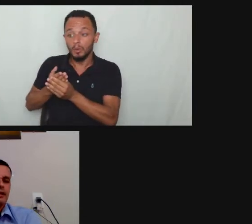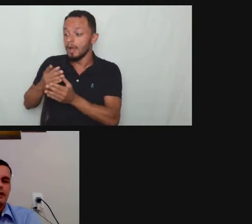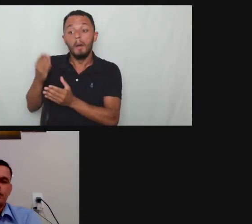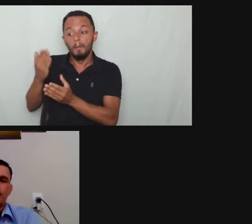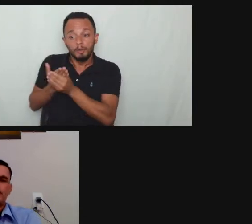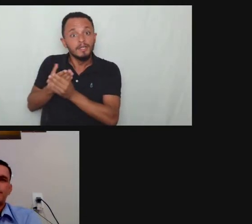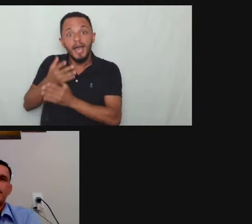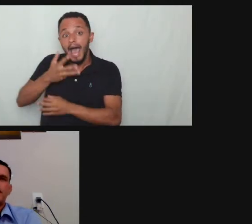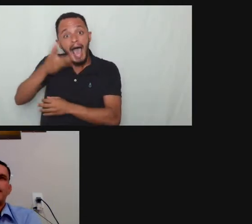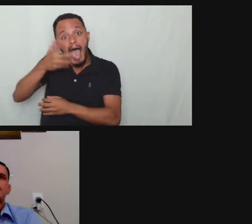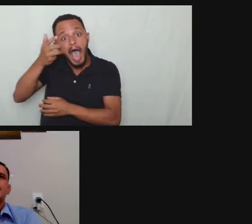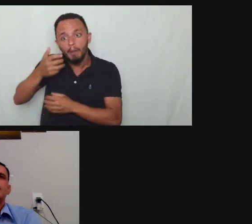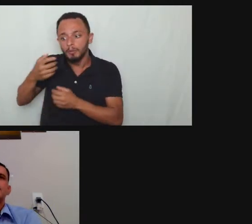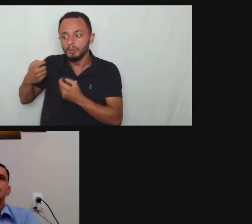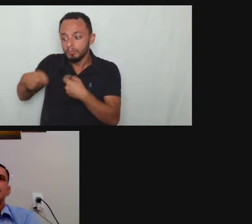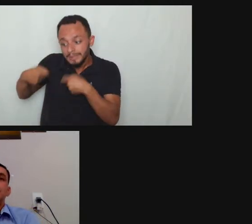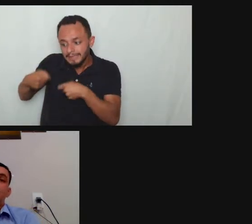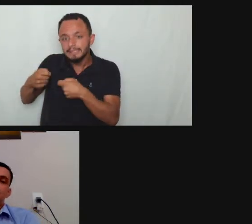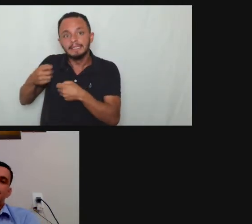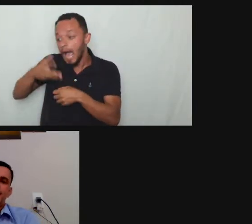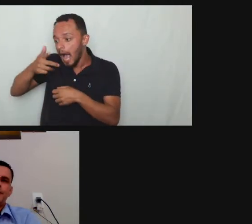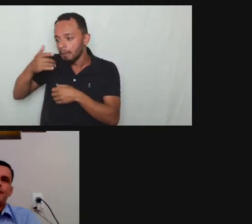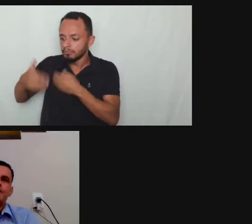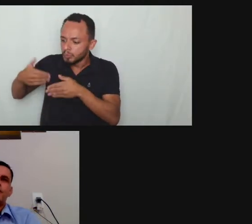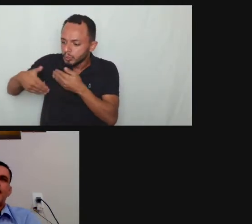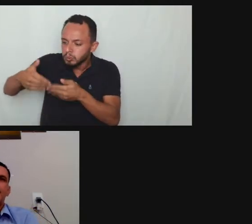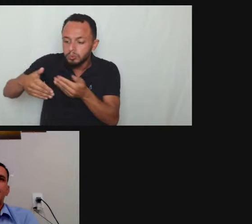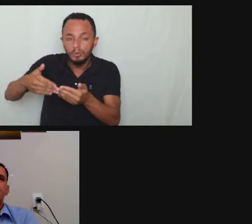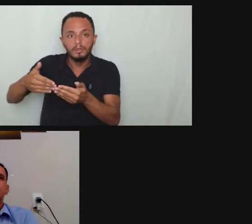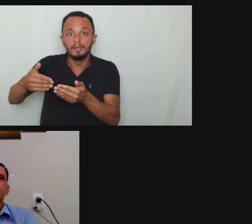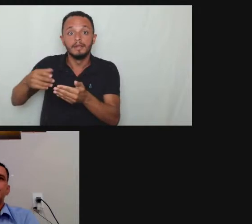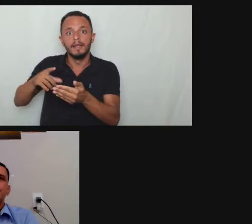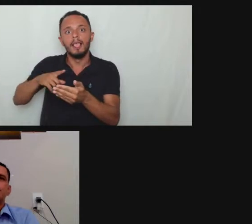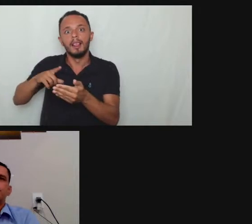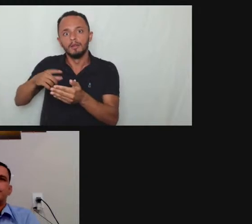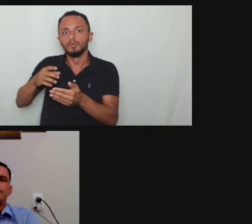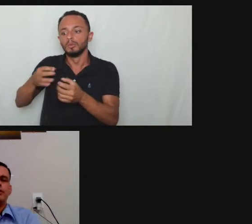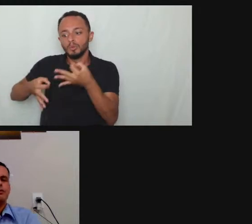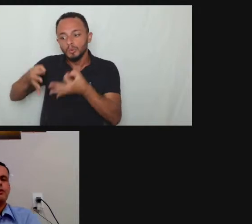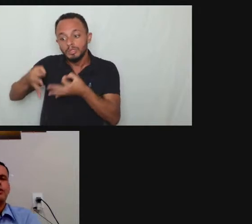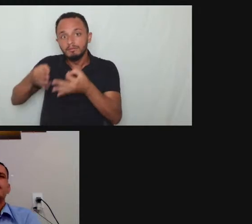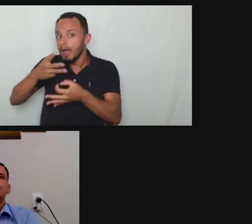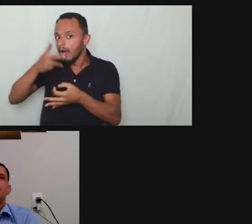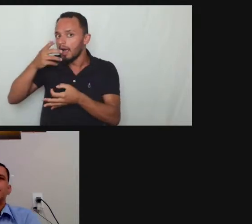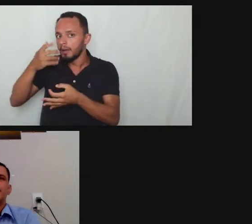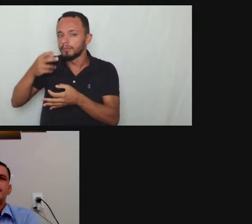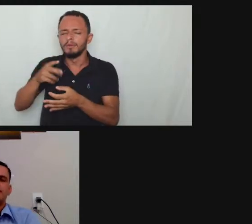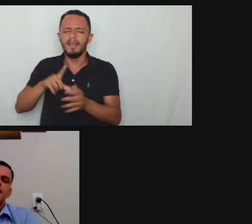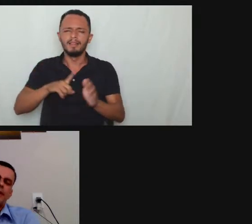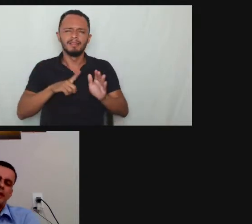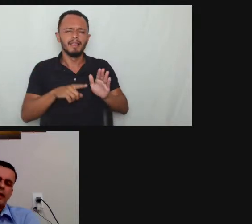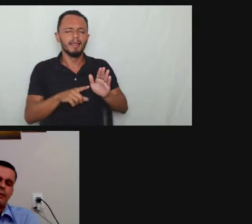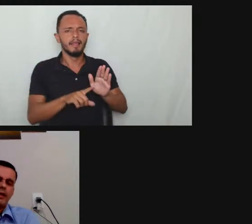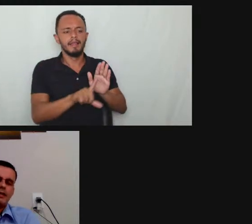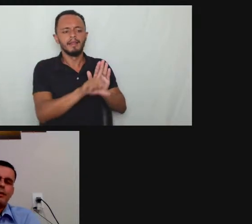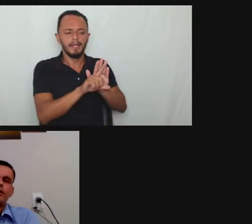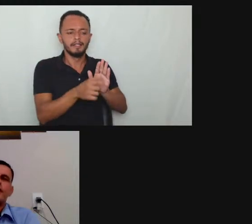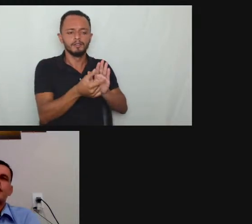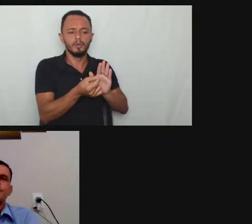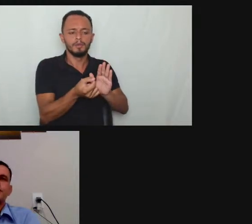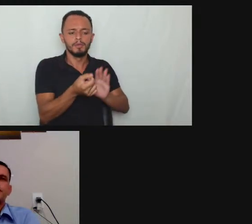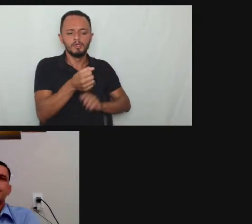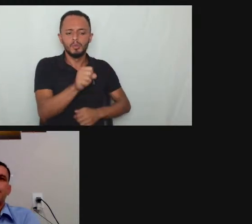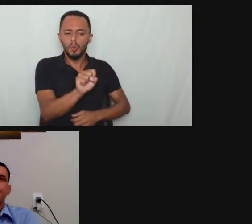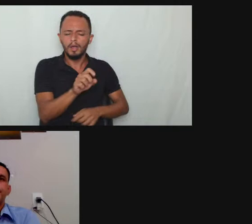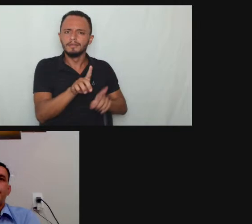deficiência ele ele corre de maneira mais séria essa mesma previsão tá lá lá daí dois mil dois mil e oito salvo engano também determina